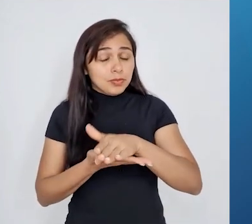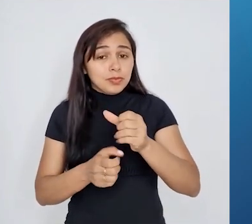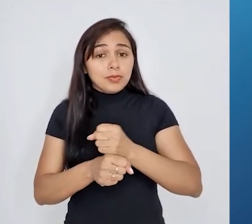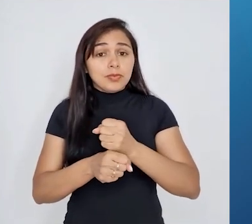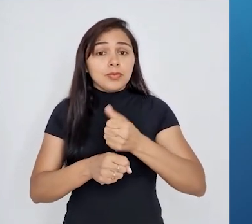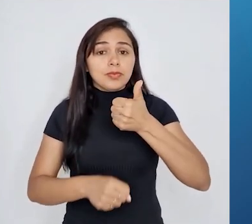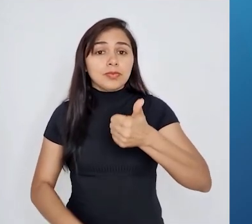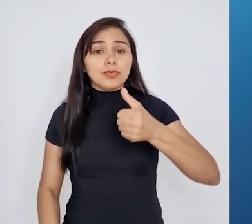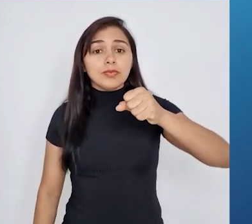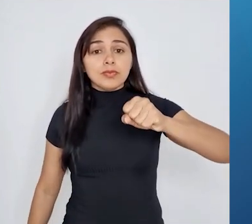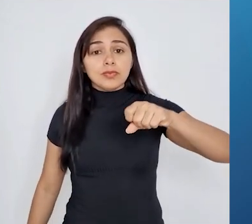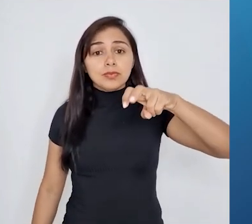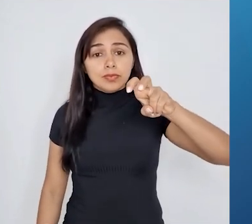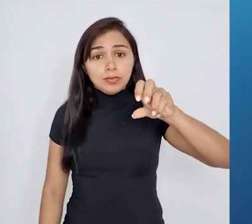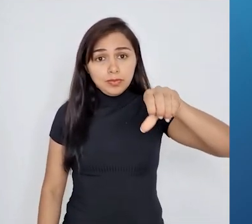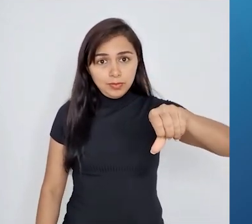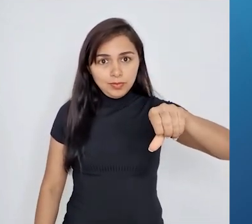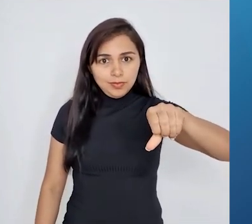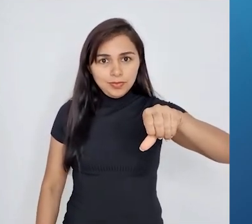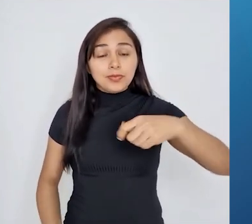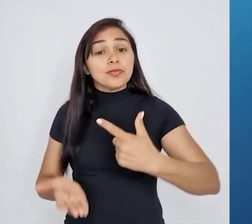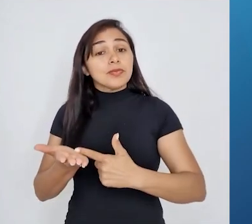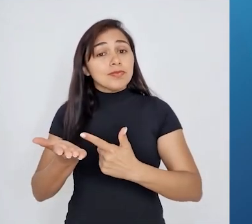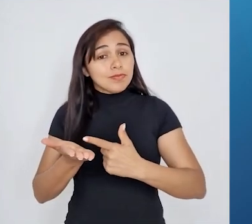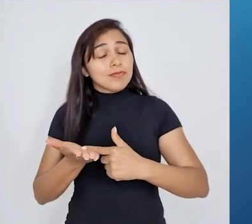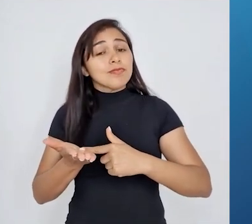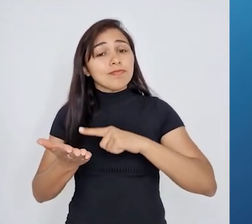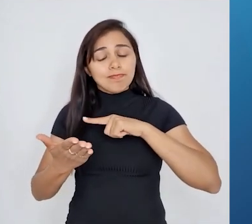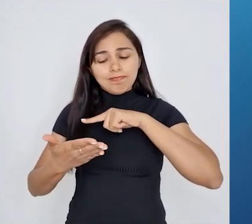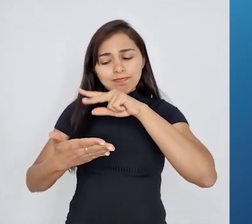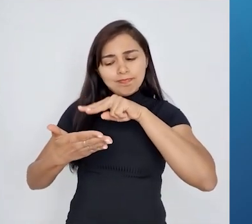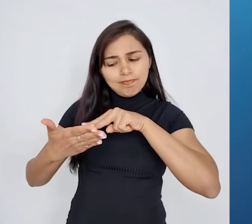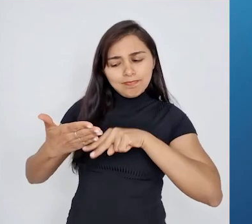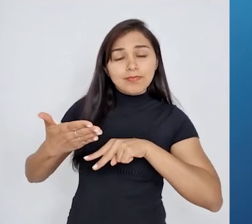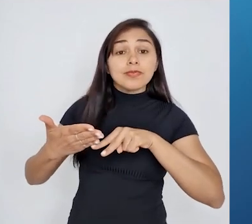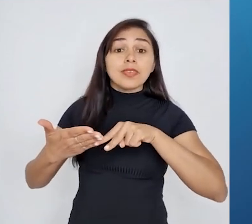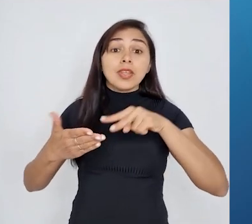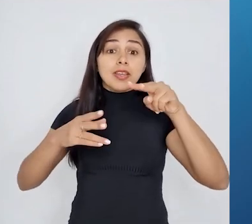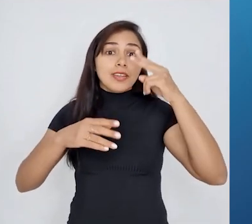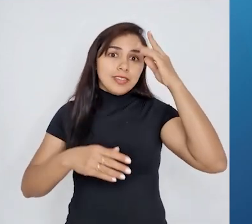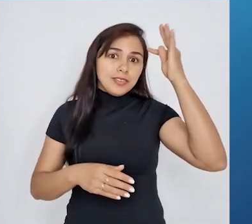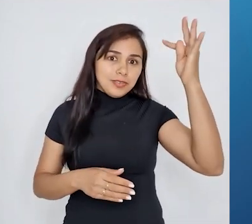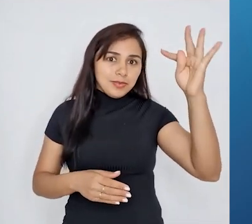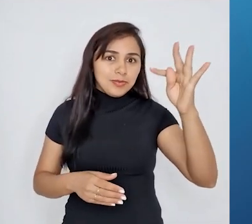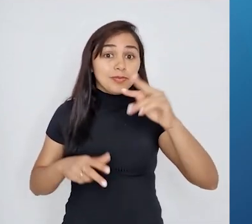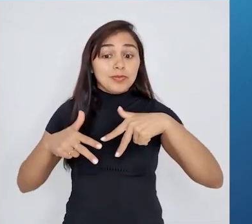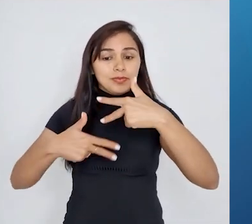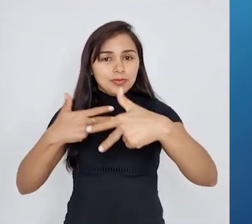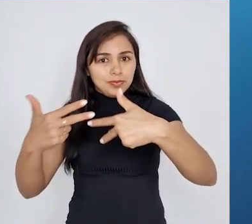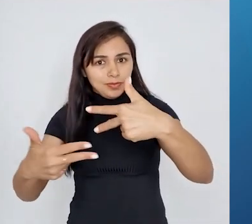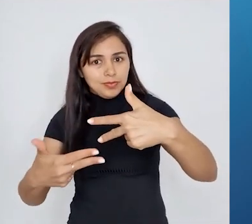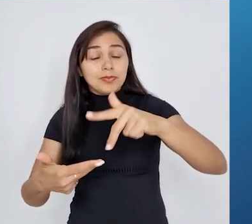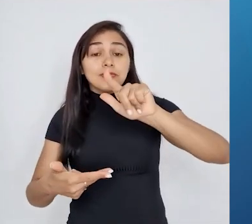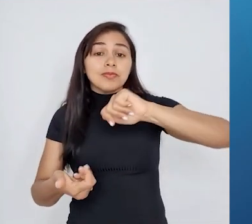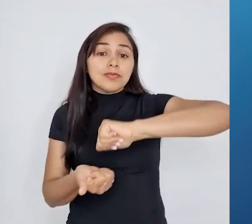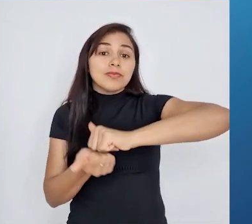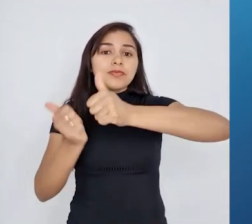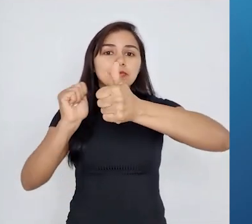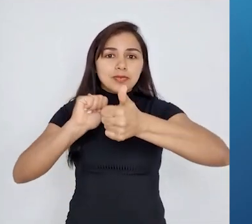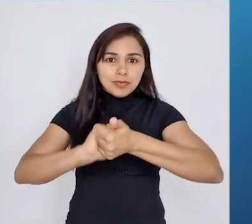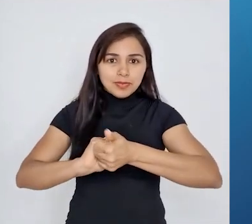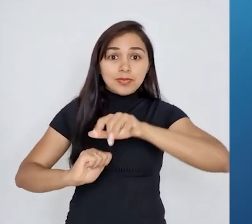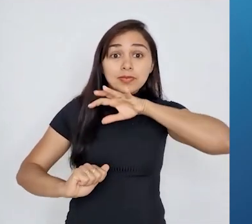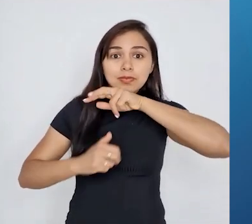Nesse livro, Darwin propôs a teoria da seleção natural, como um mecanismo principal para a evolução das espécies.